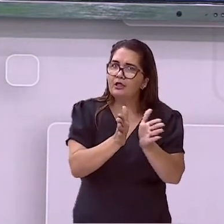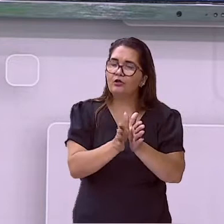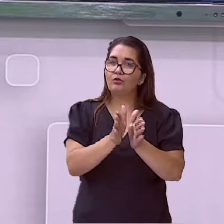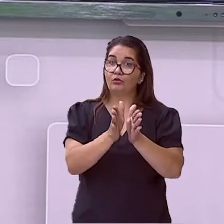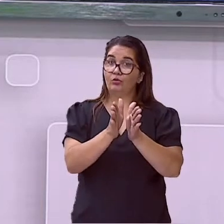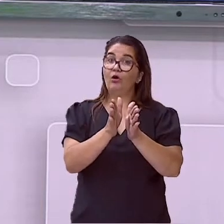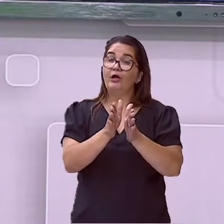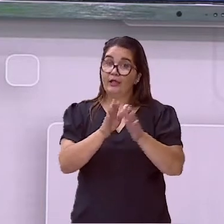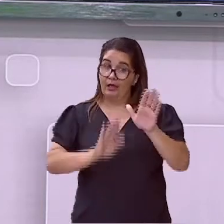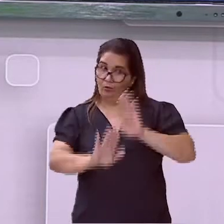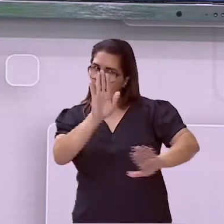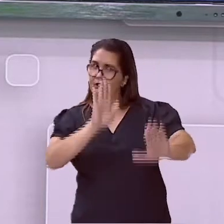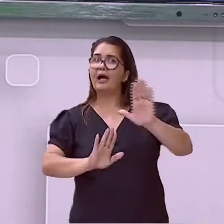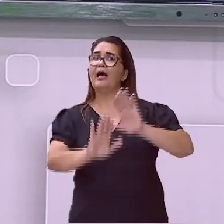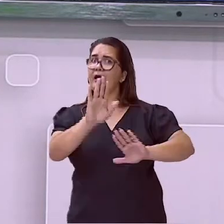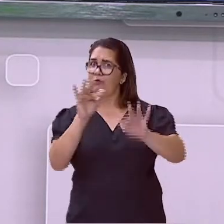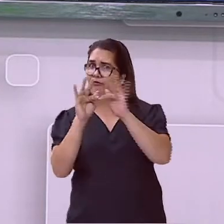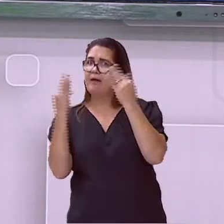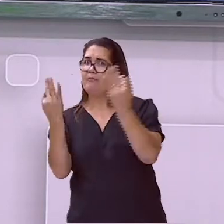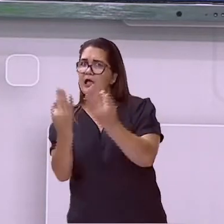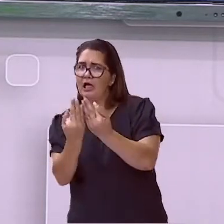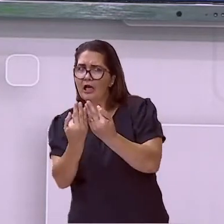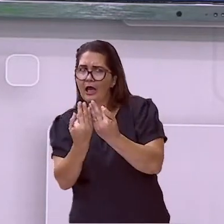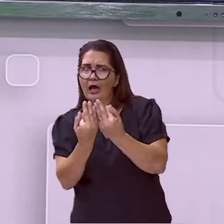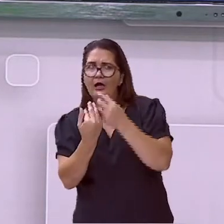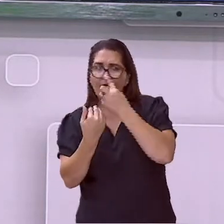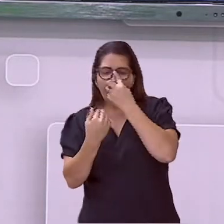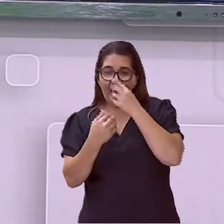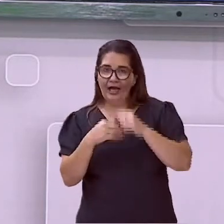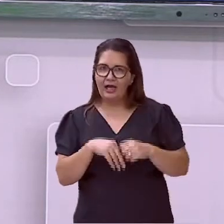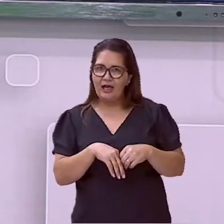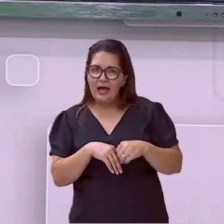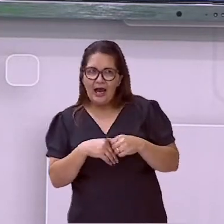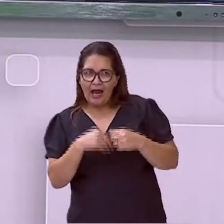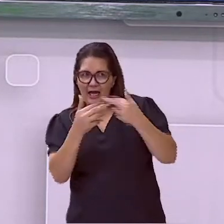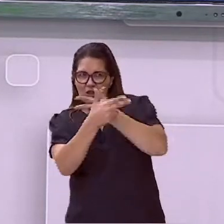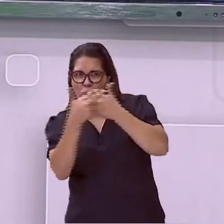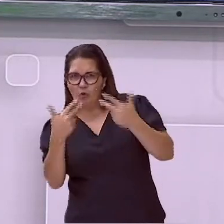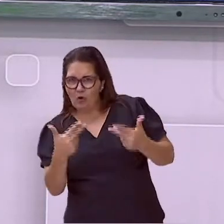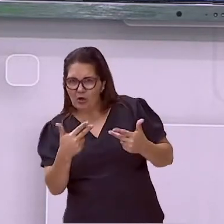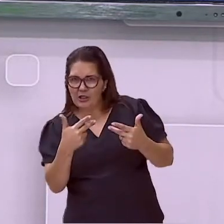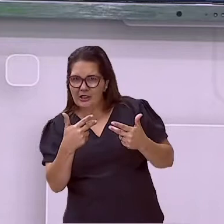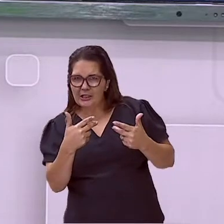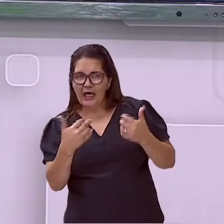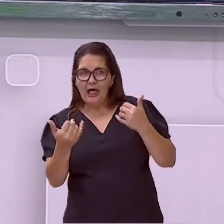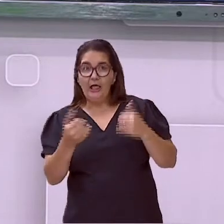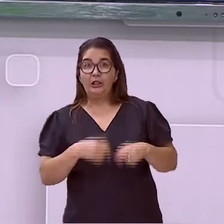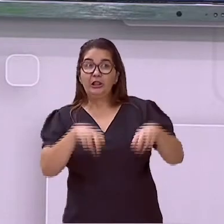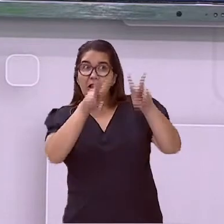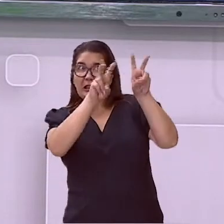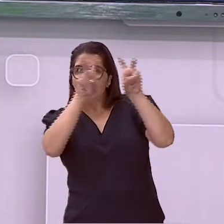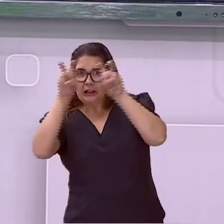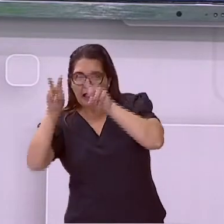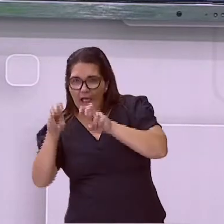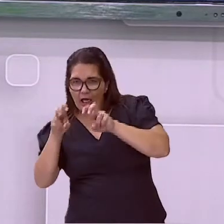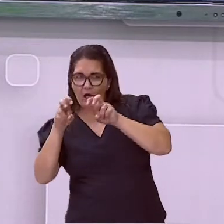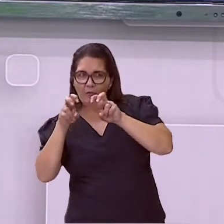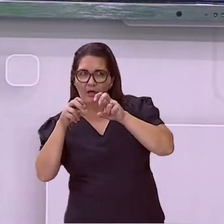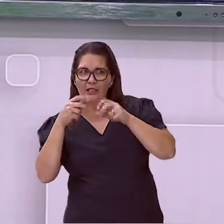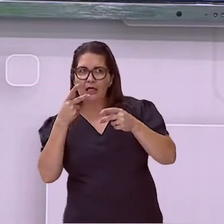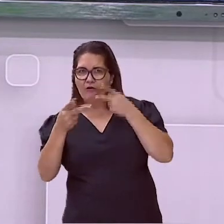a essas crianças, porque eles estão sempre repetindo as nossas falas. Então, é extremamente